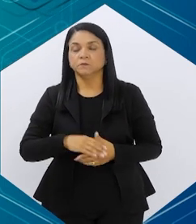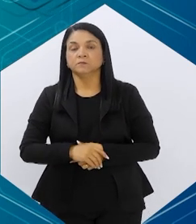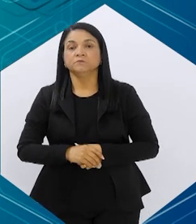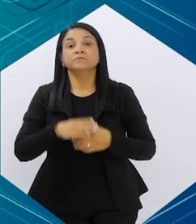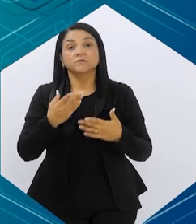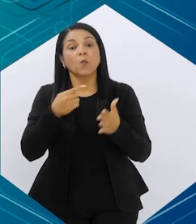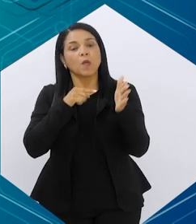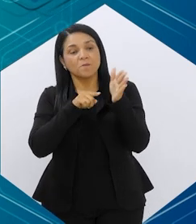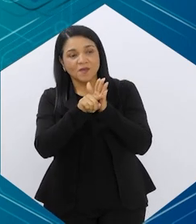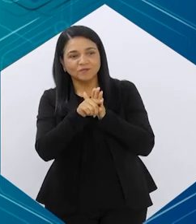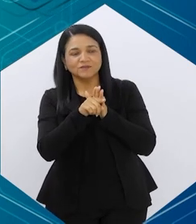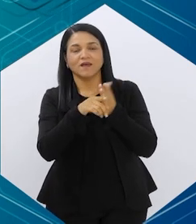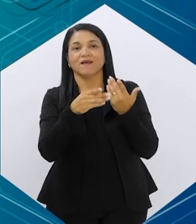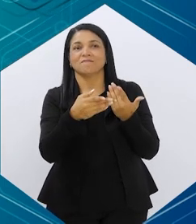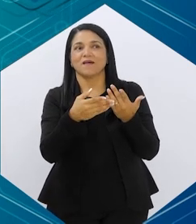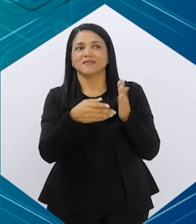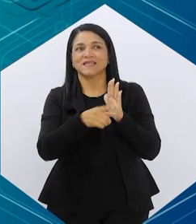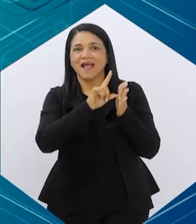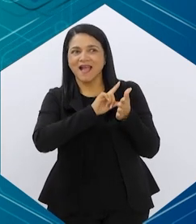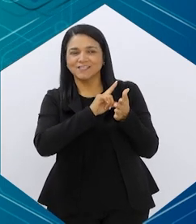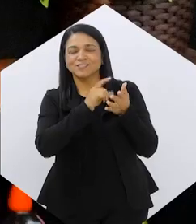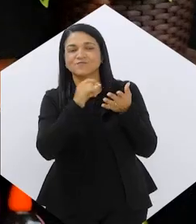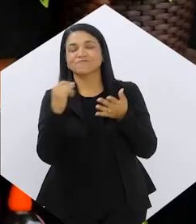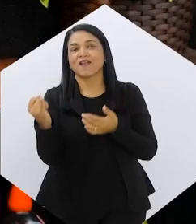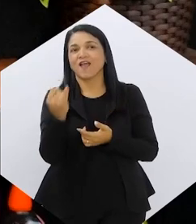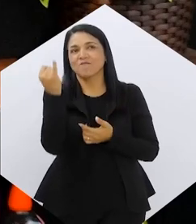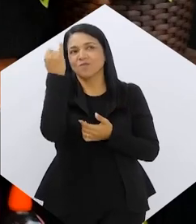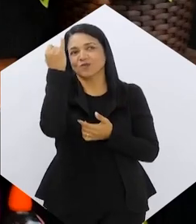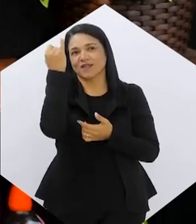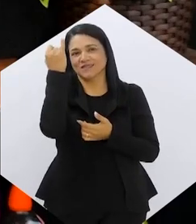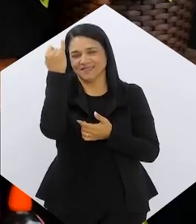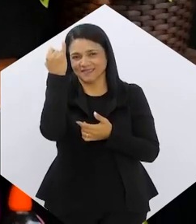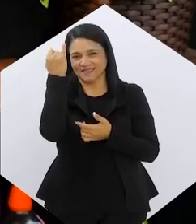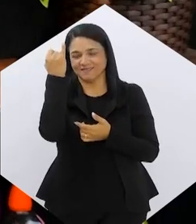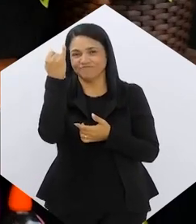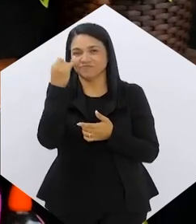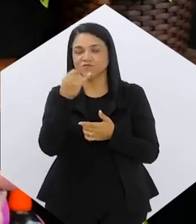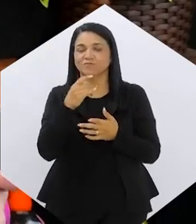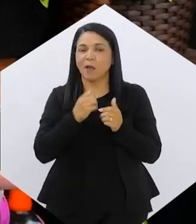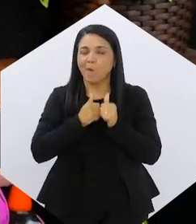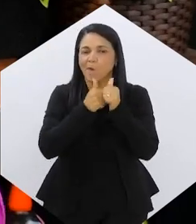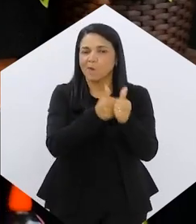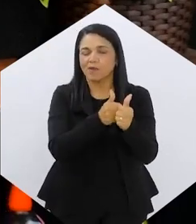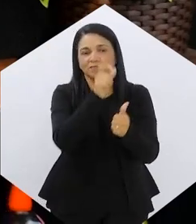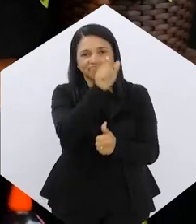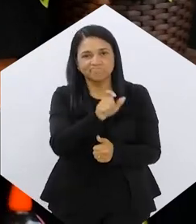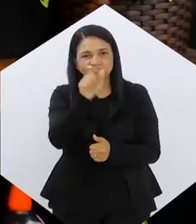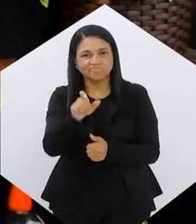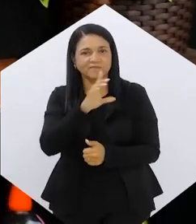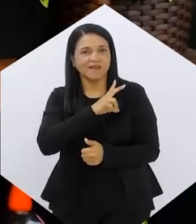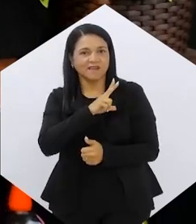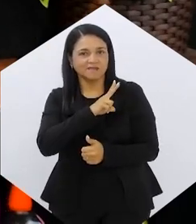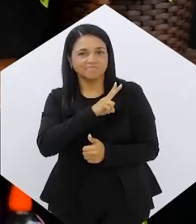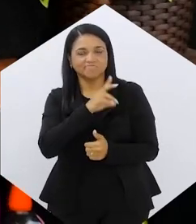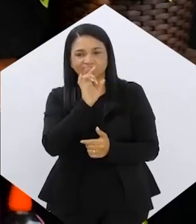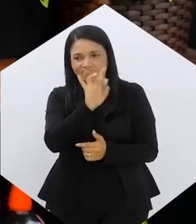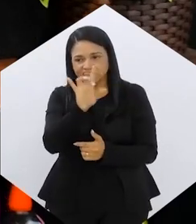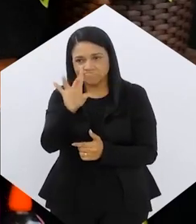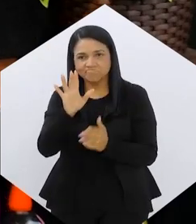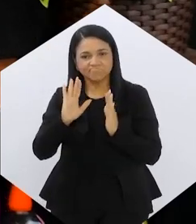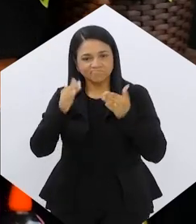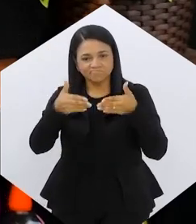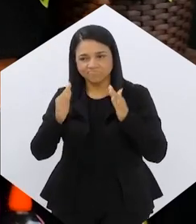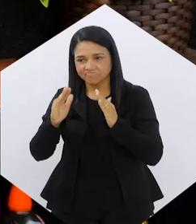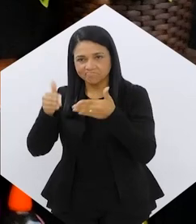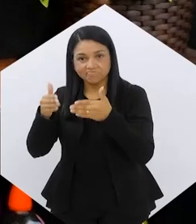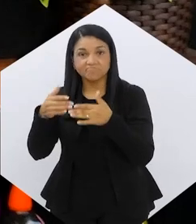É, eu ia te perguntar, você já adiantou até, né? A importância de um tratamento, um acompanhamento individual, né? E personalizado aí para cada paciente,